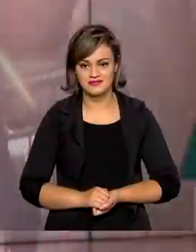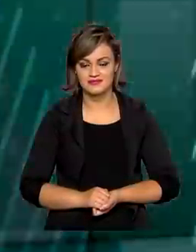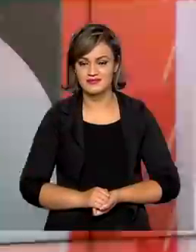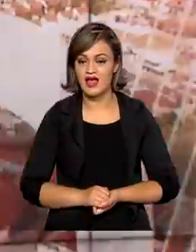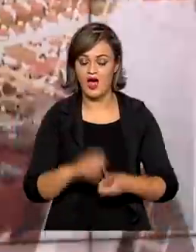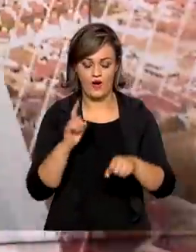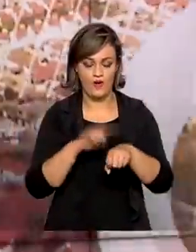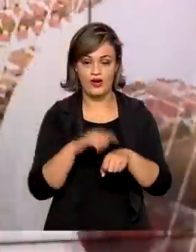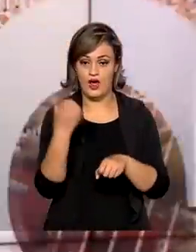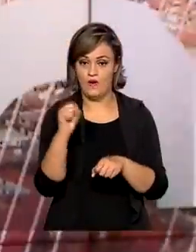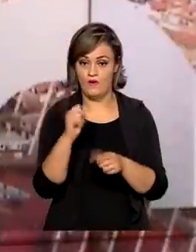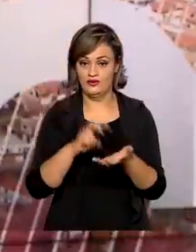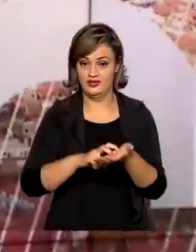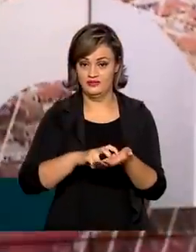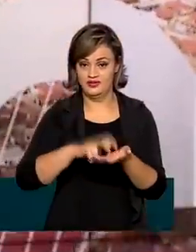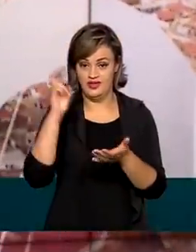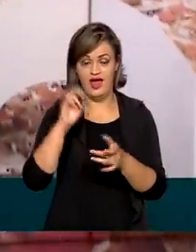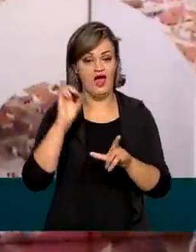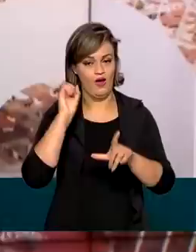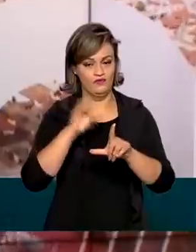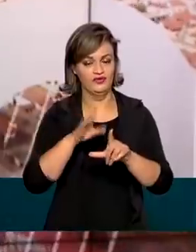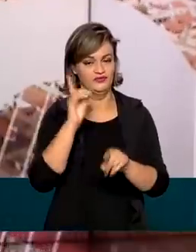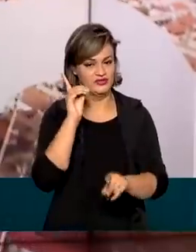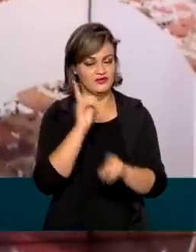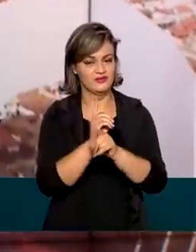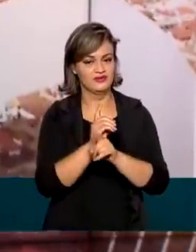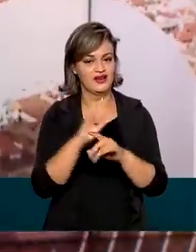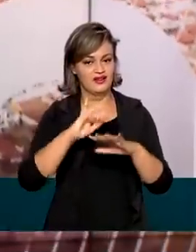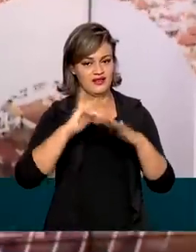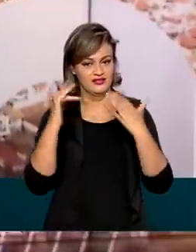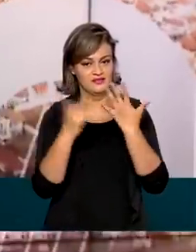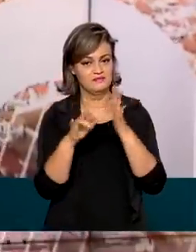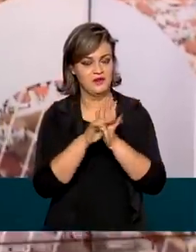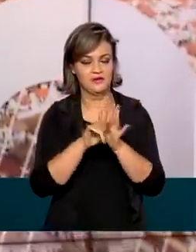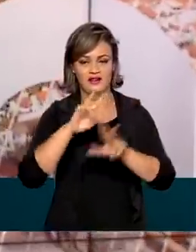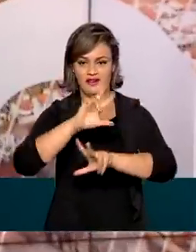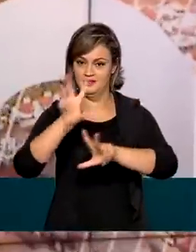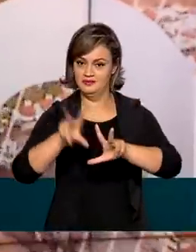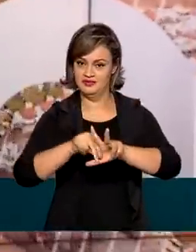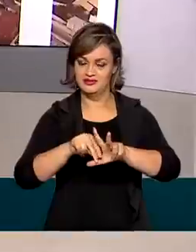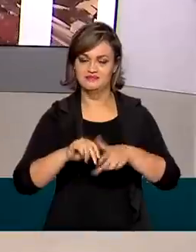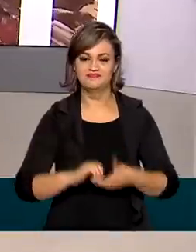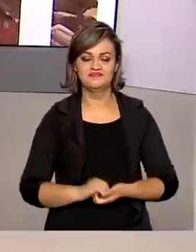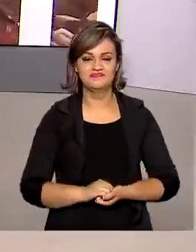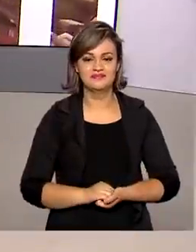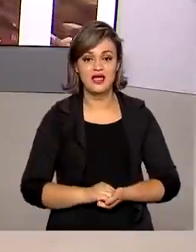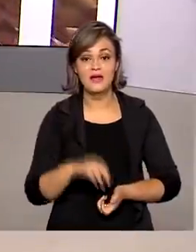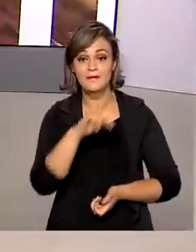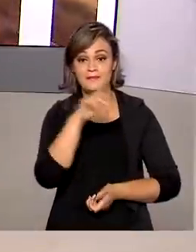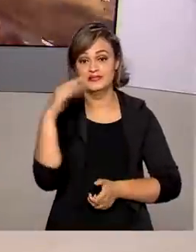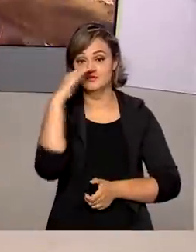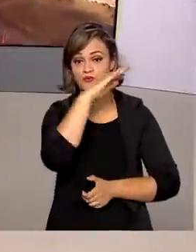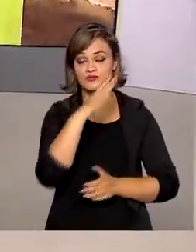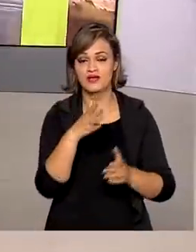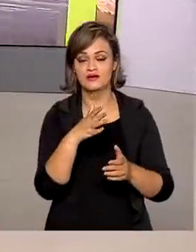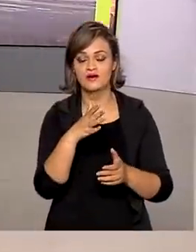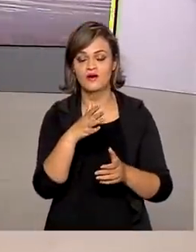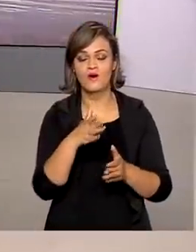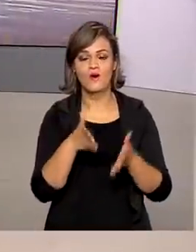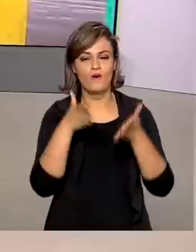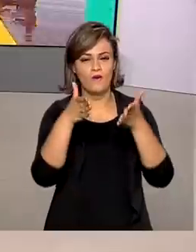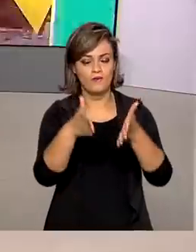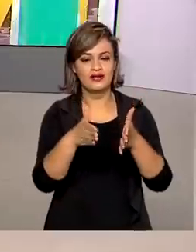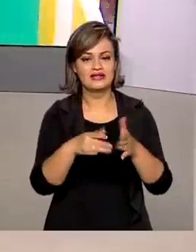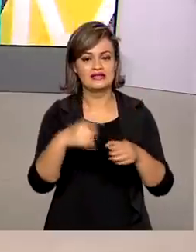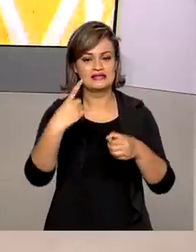Agora são oito horas em Brasília e estamos ao vivo também pelas redes sociais da TV Brasil. O presidente Jair Bolsonaro cumpre a agenda